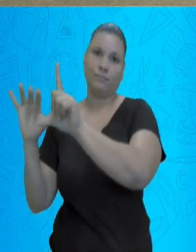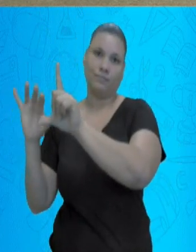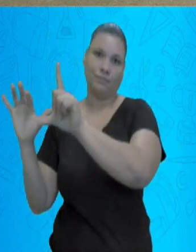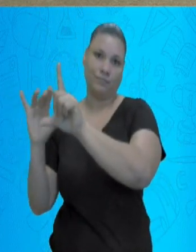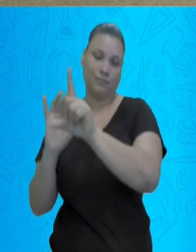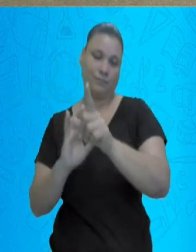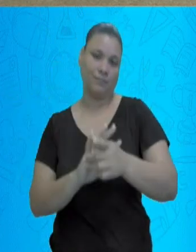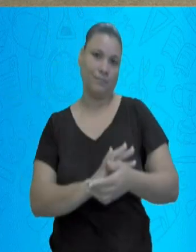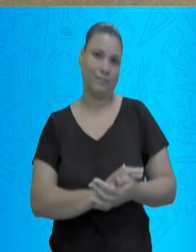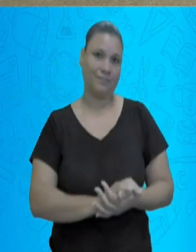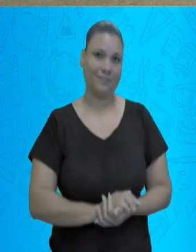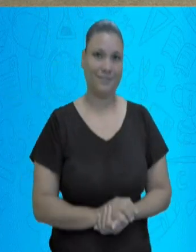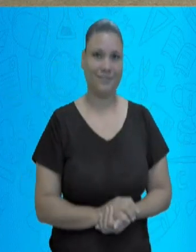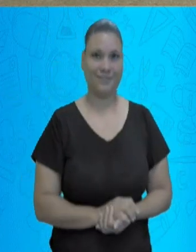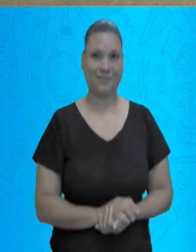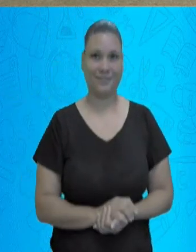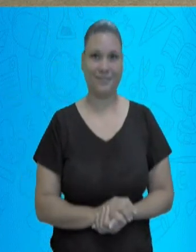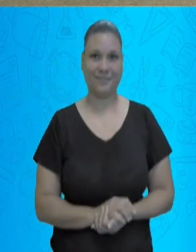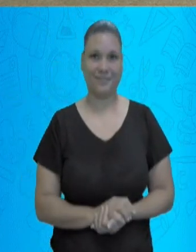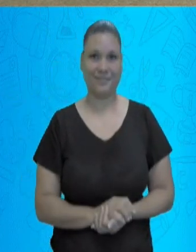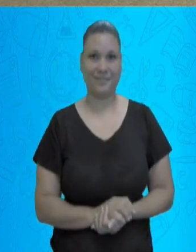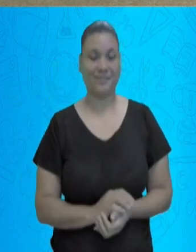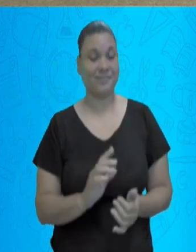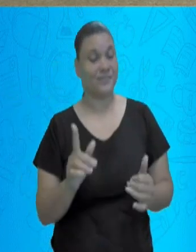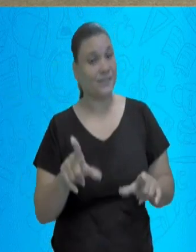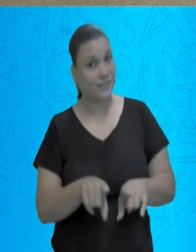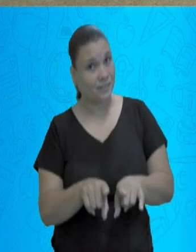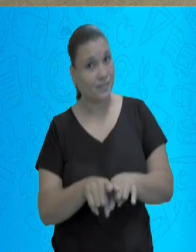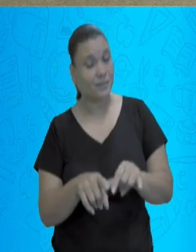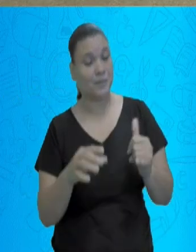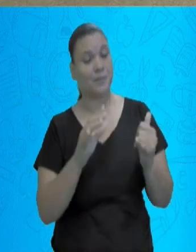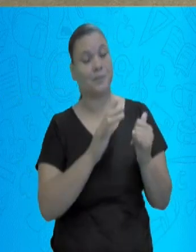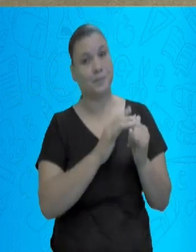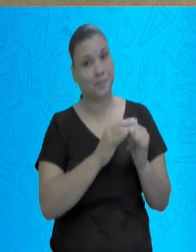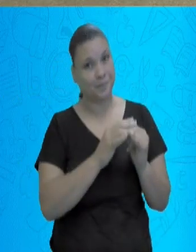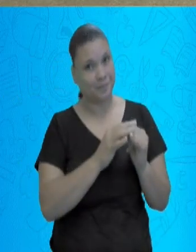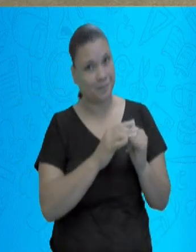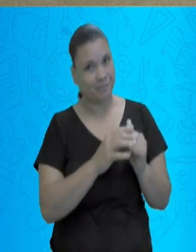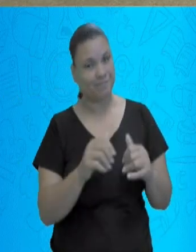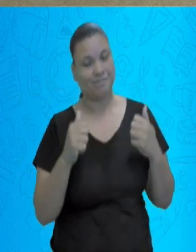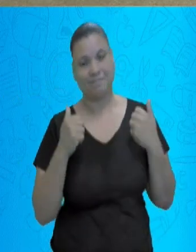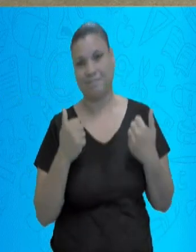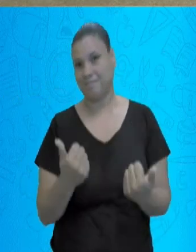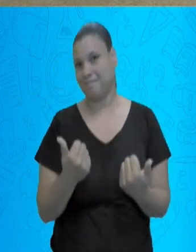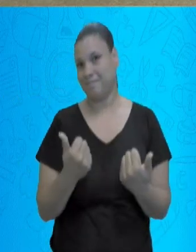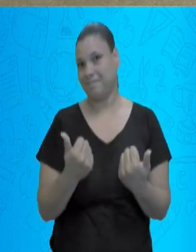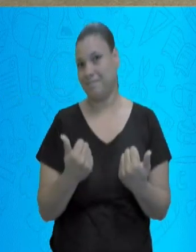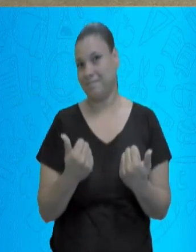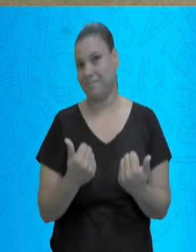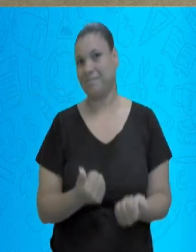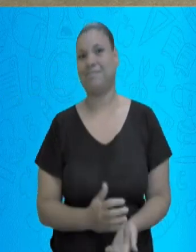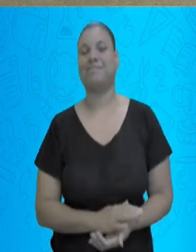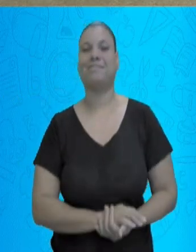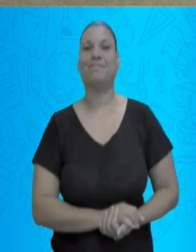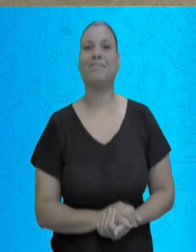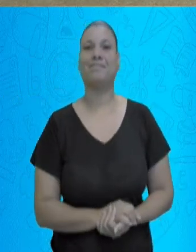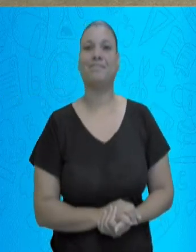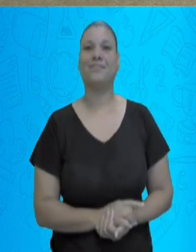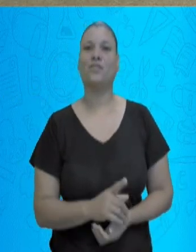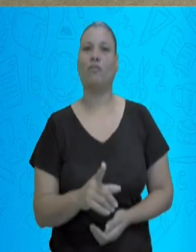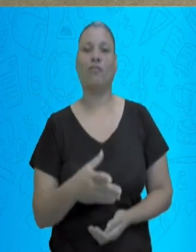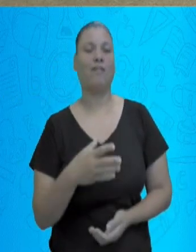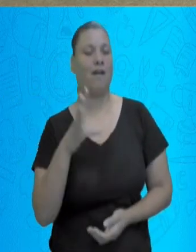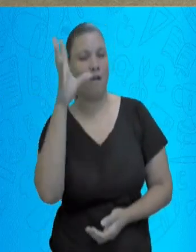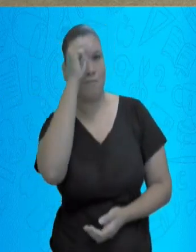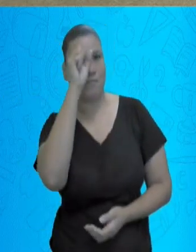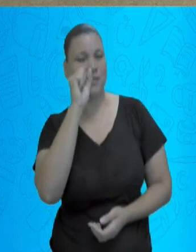que aparece no canto da tela. É acessar o nosso canal no YouTube. Se inscrever e ficar ligadinho nas aulas que aqui você vai aprender